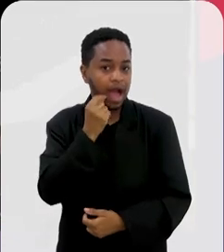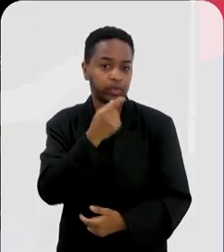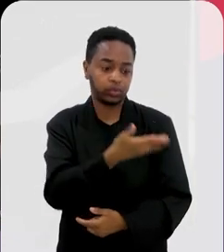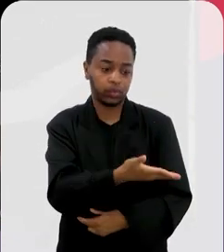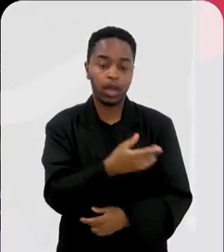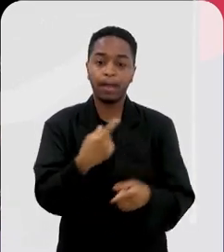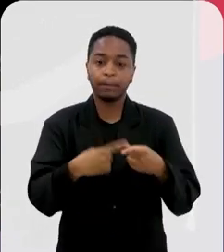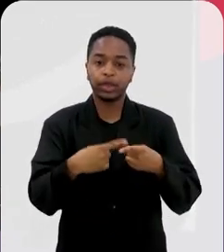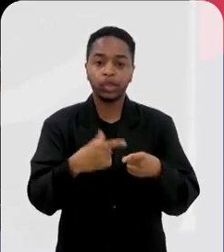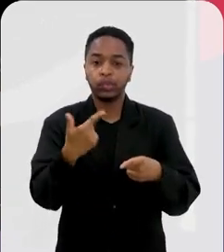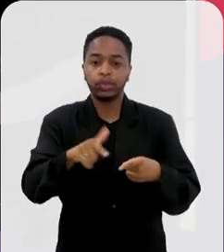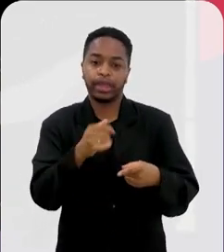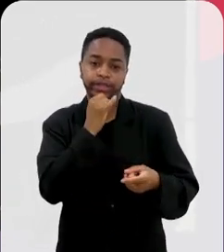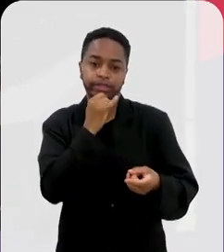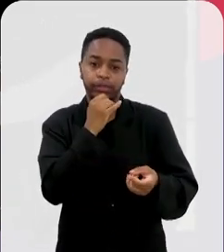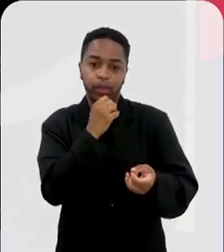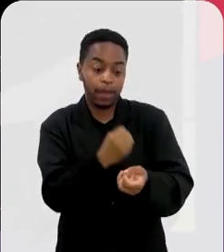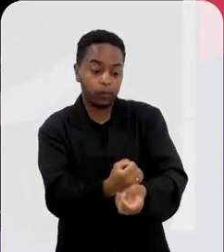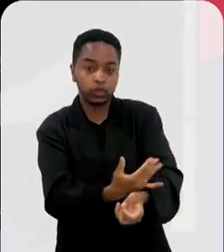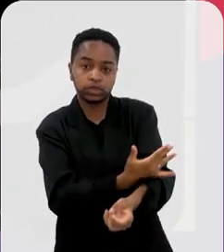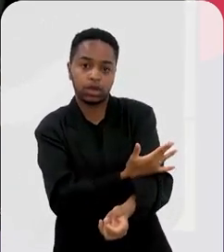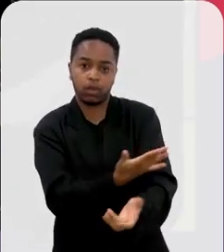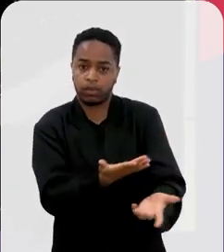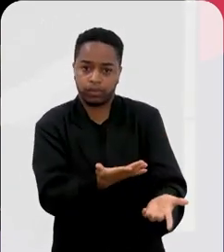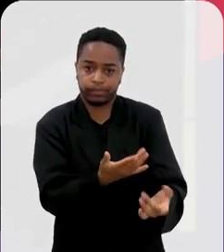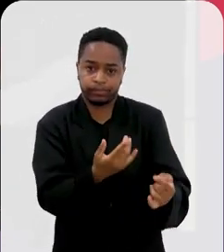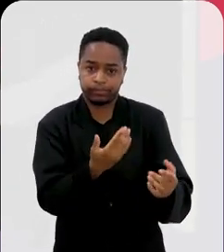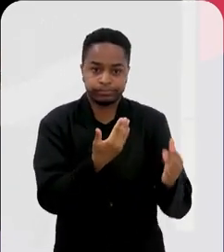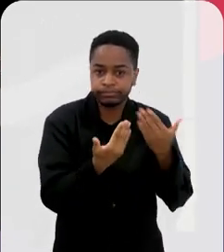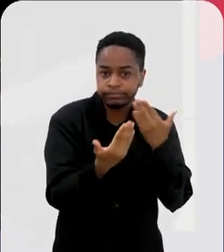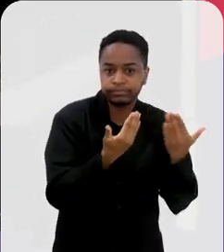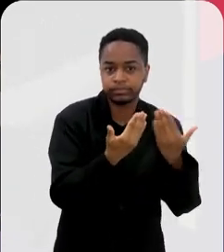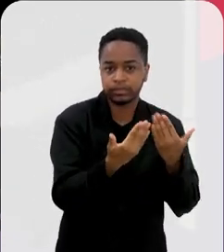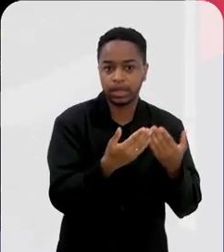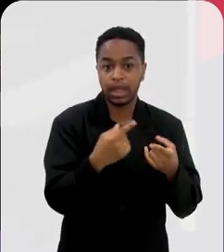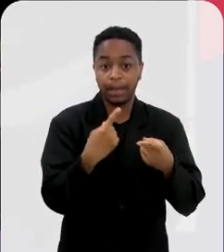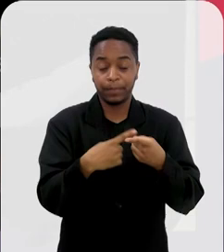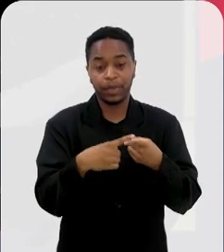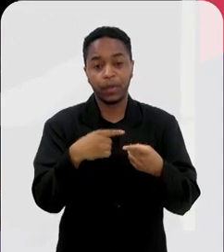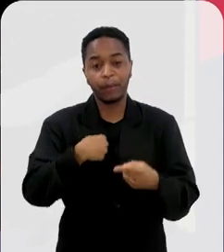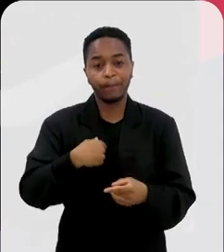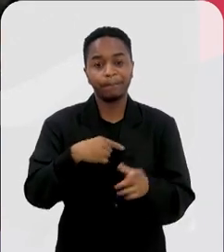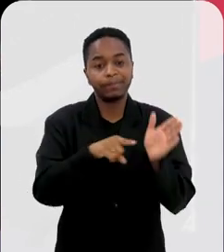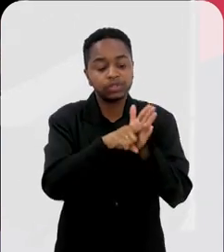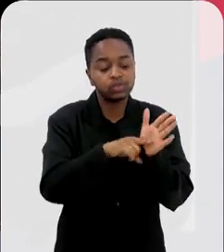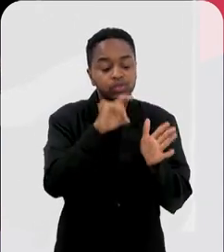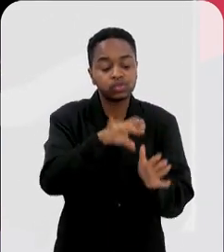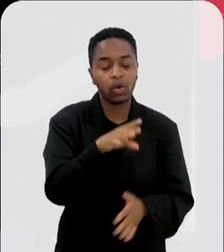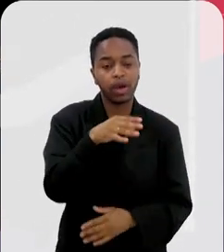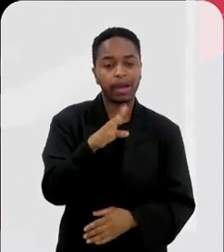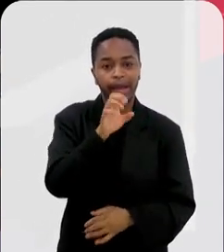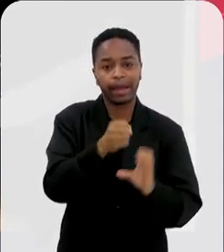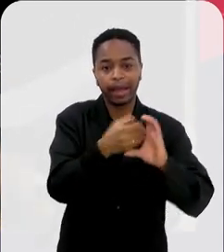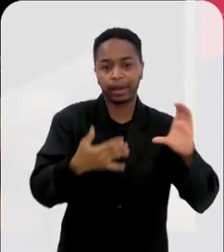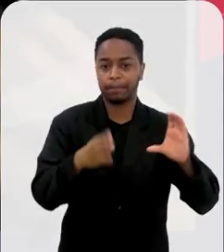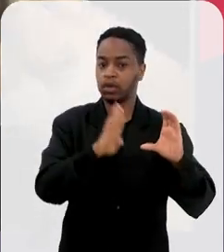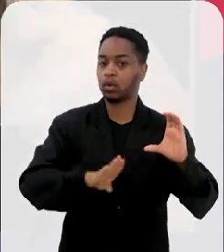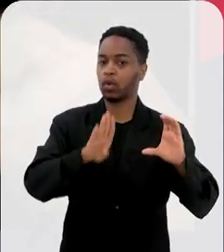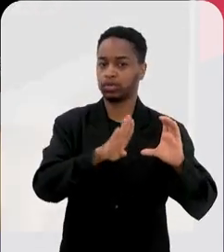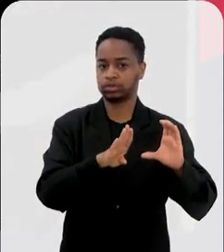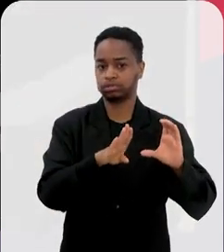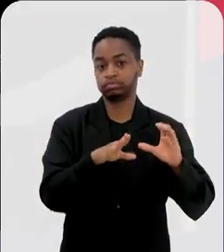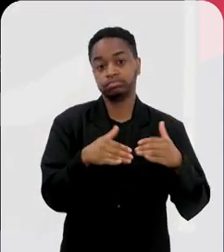Eu isolo todos os outros fatores e eu vejo, esse efeito biológico é capaz de induzir um prejuízo de memória? Sim,